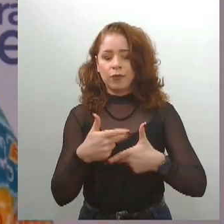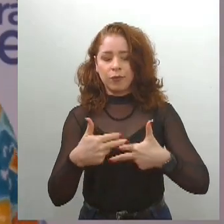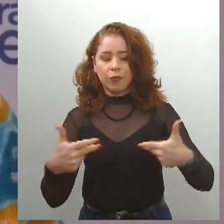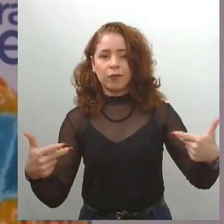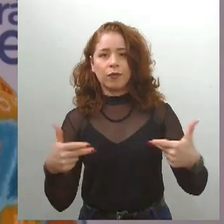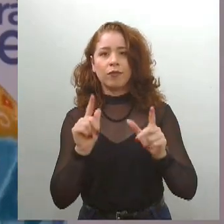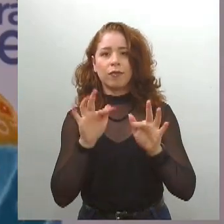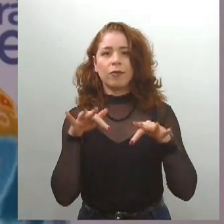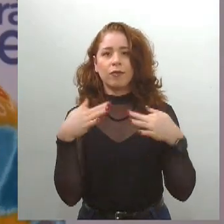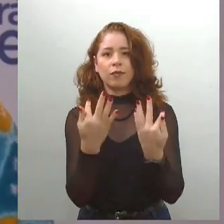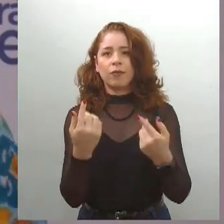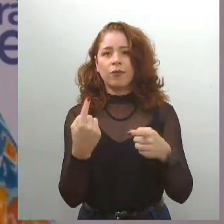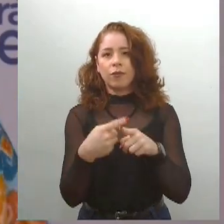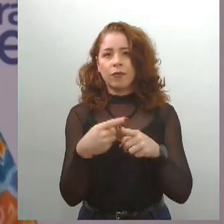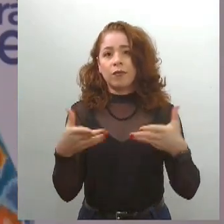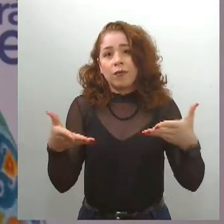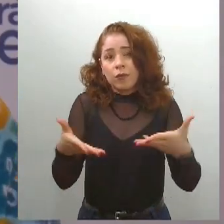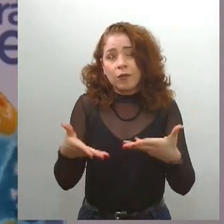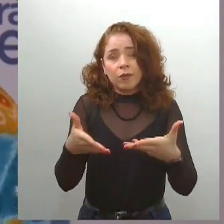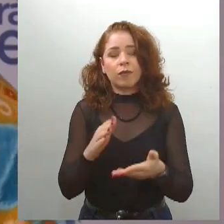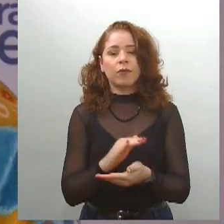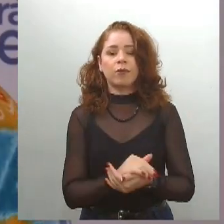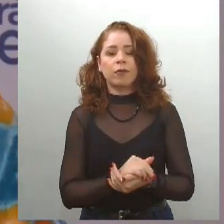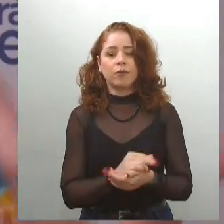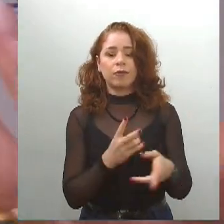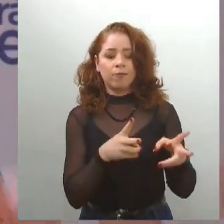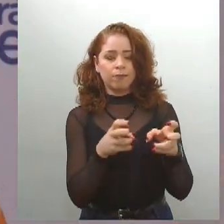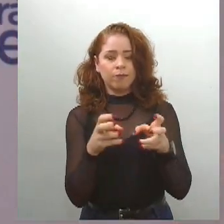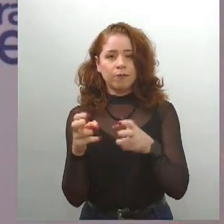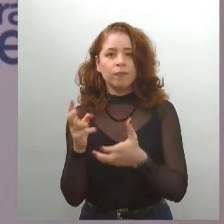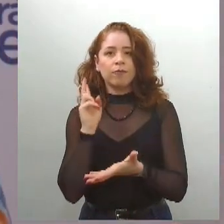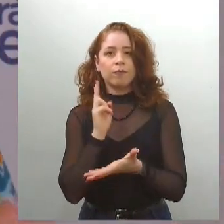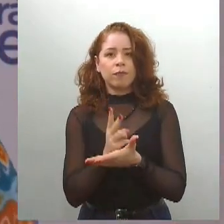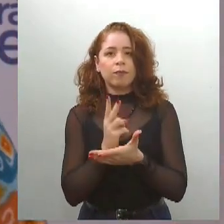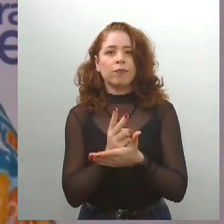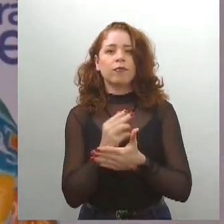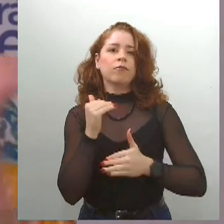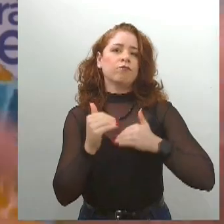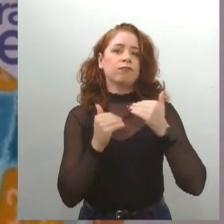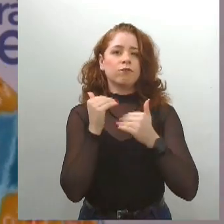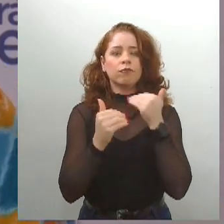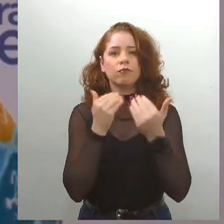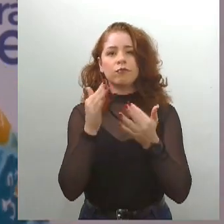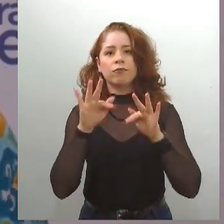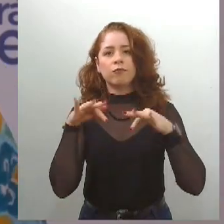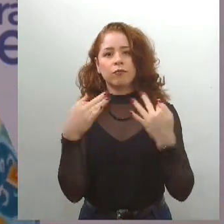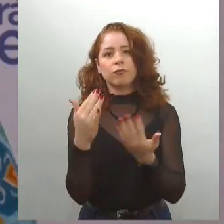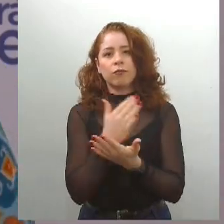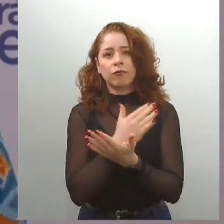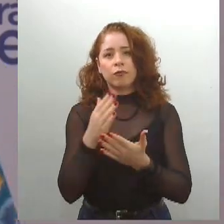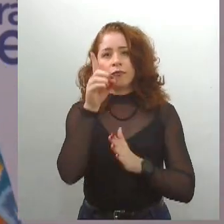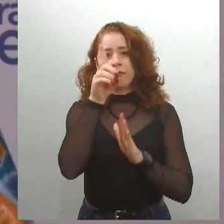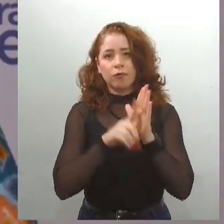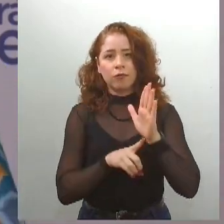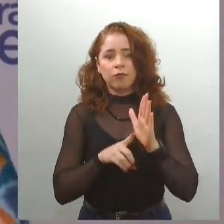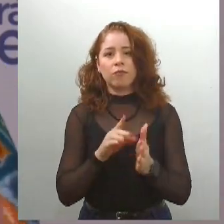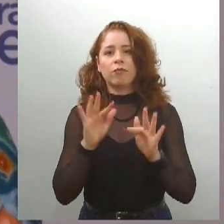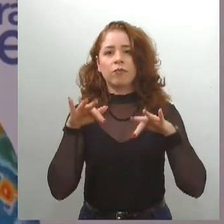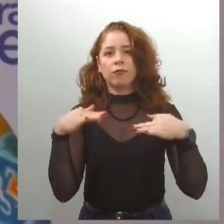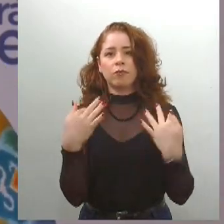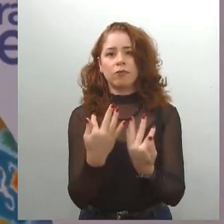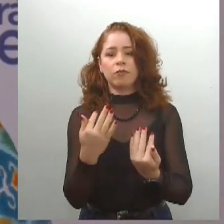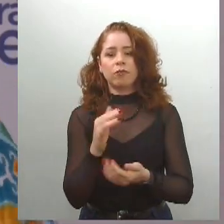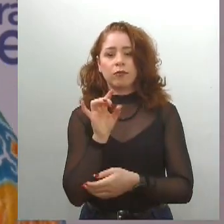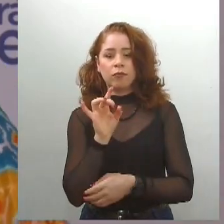porque hoje a gente vê cada vez mais alguns direitos em relação às famílias, né, e não só aquela